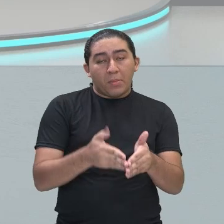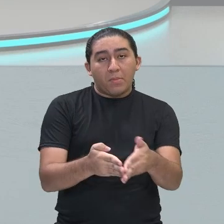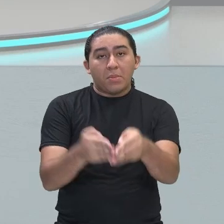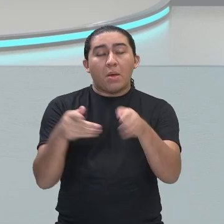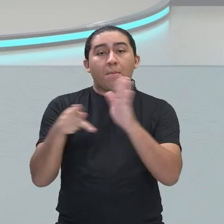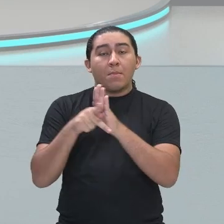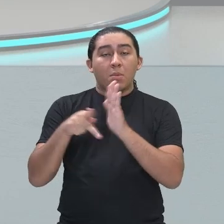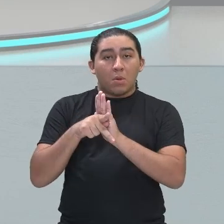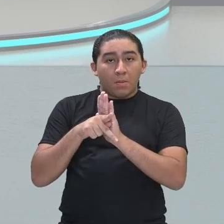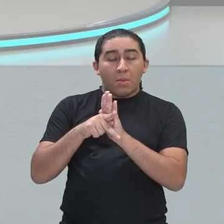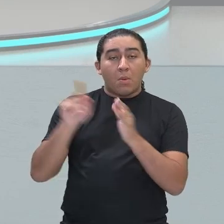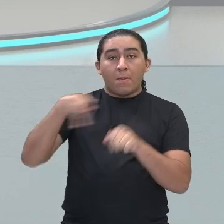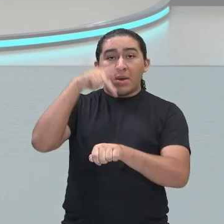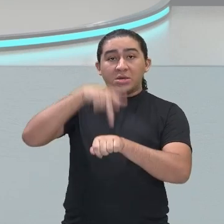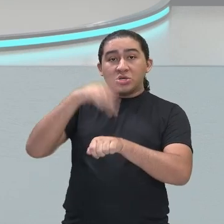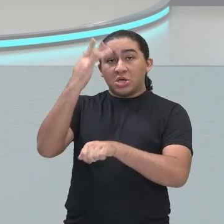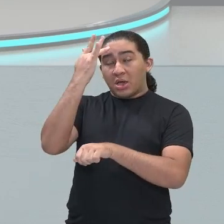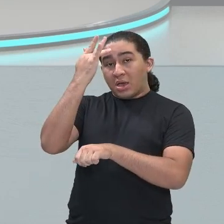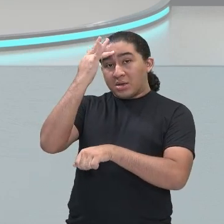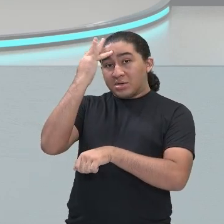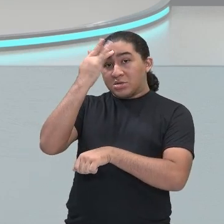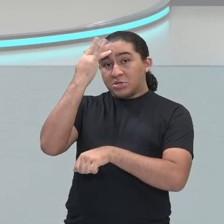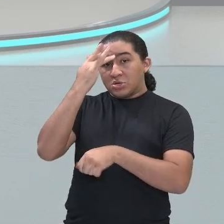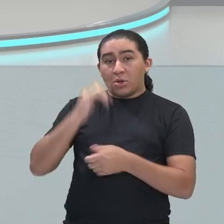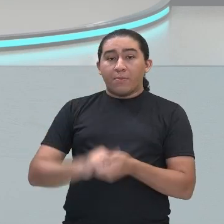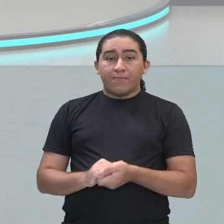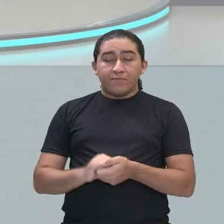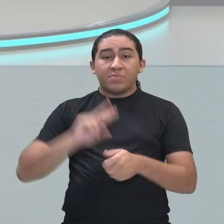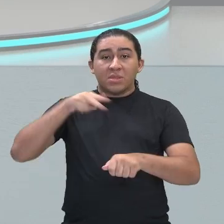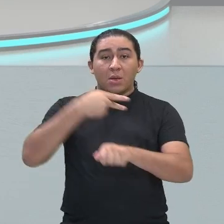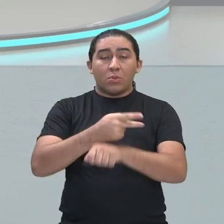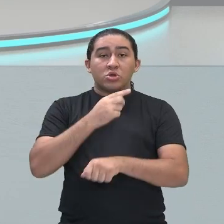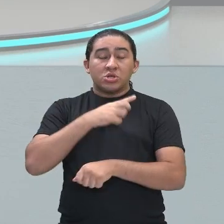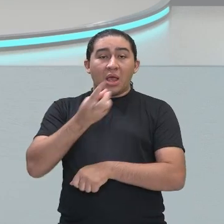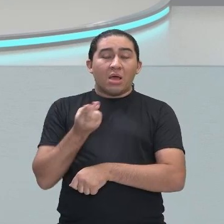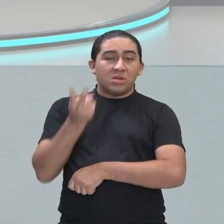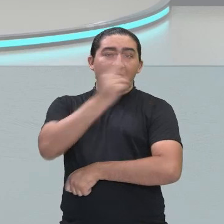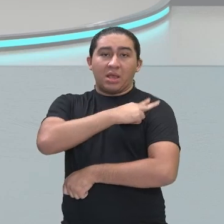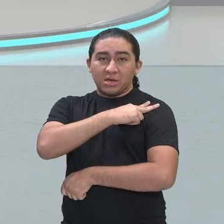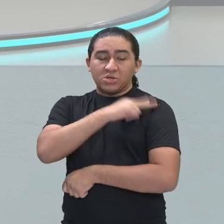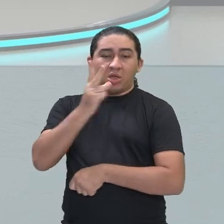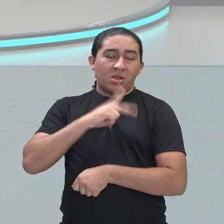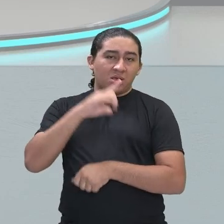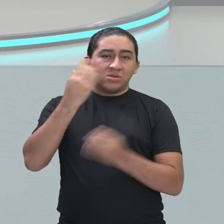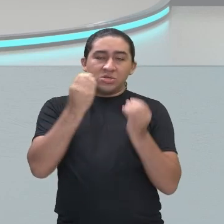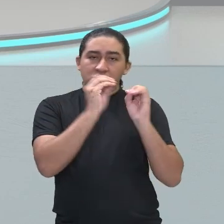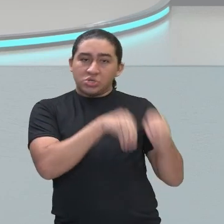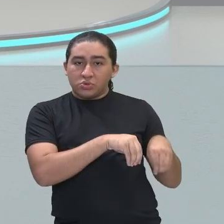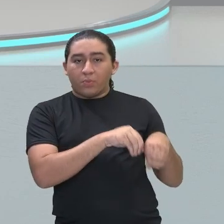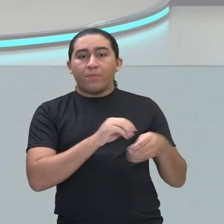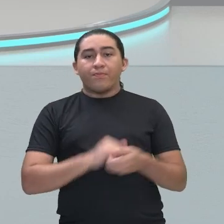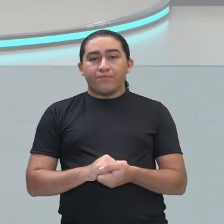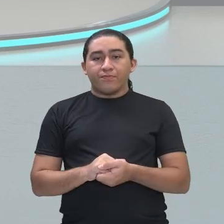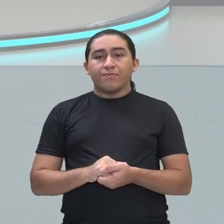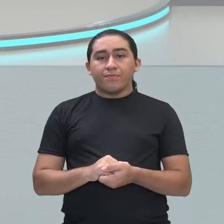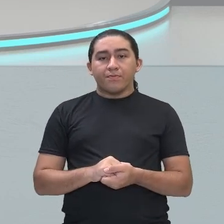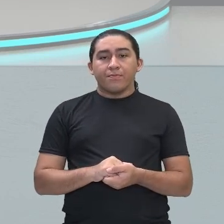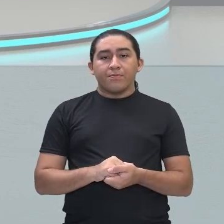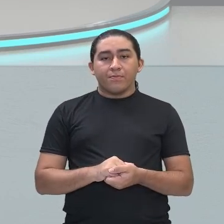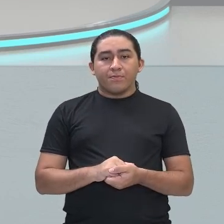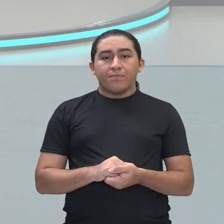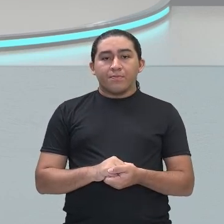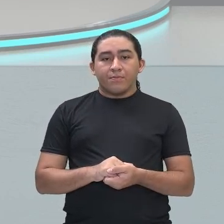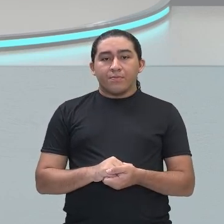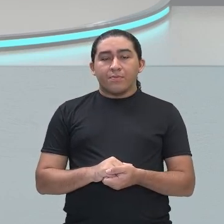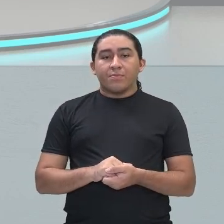tenente, desertou. Viveu em Macau até 1790, quando retornou a Portugal e